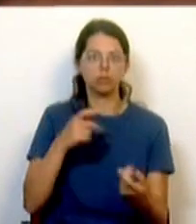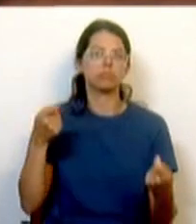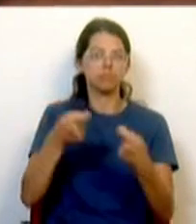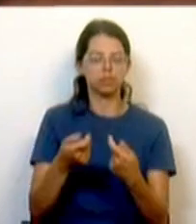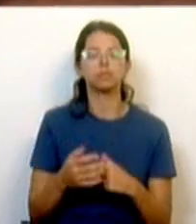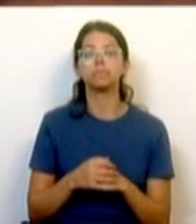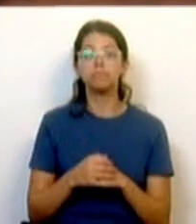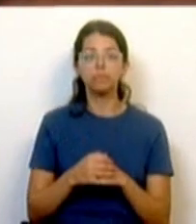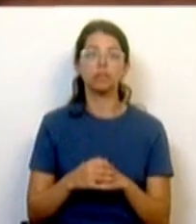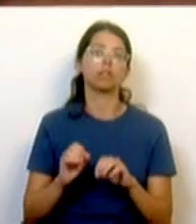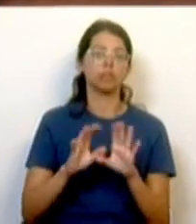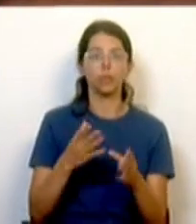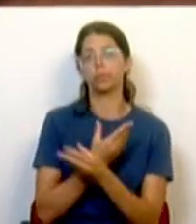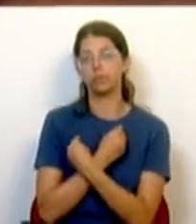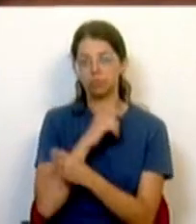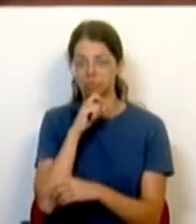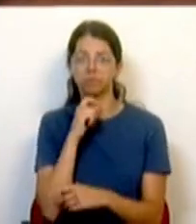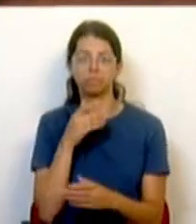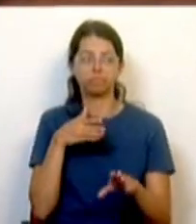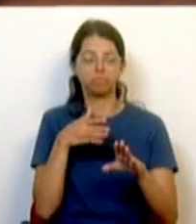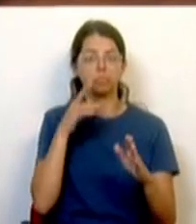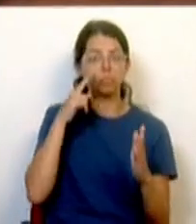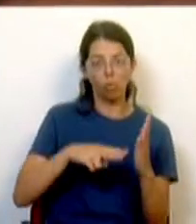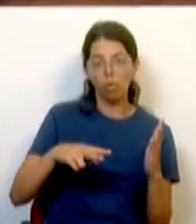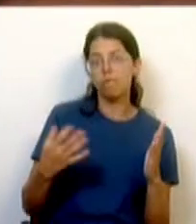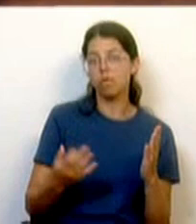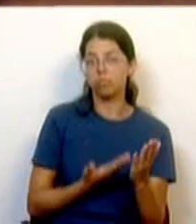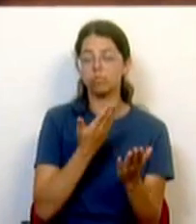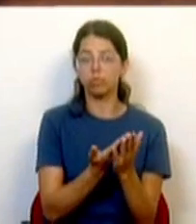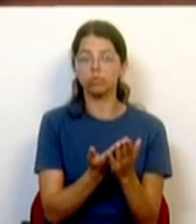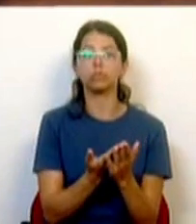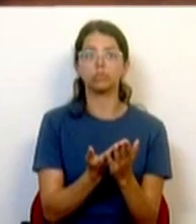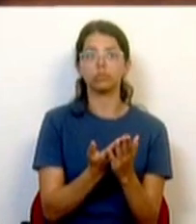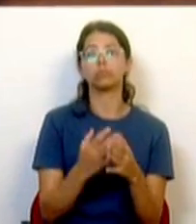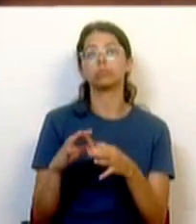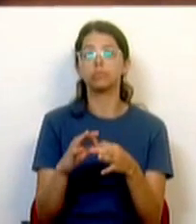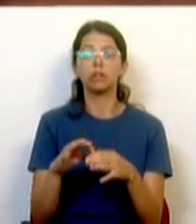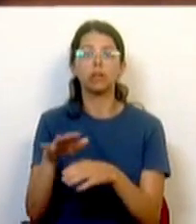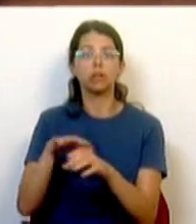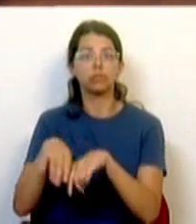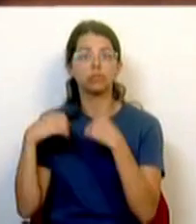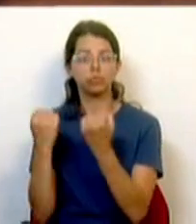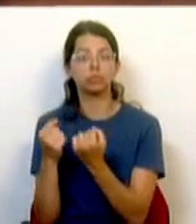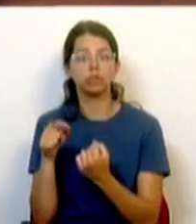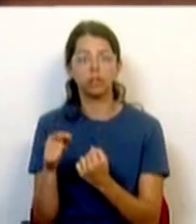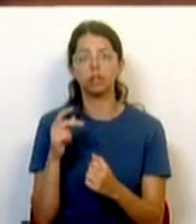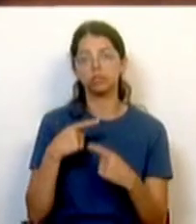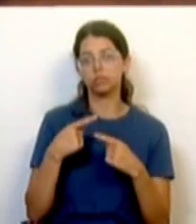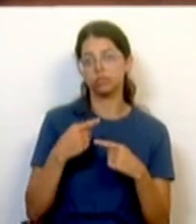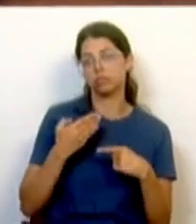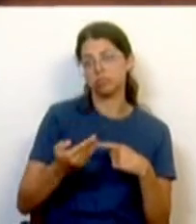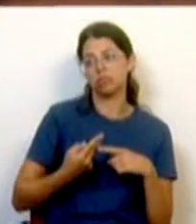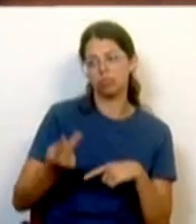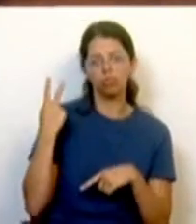Certamente também que o Bloco de Esquerda teve acesso à proposta que fizemos aos parceiros do setor social há cerca de duas semanas,